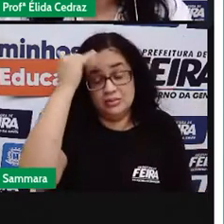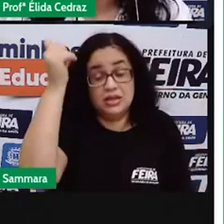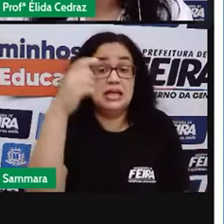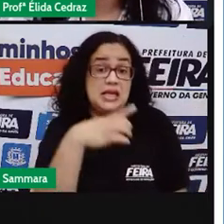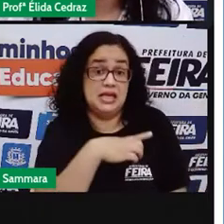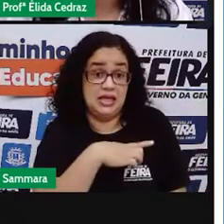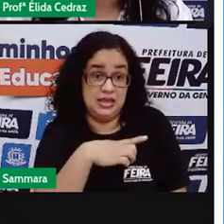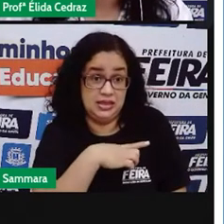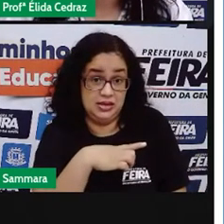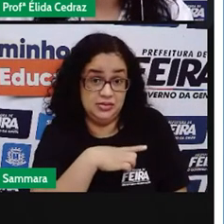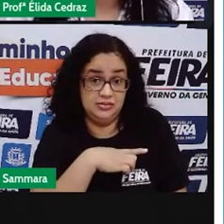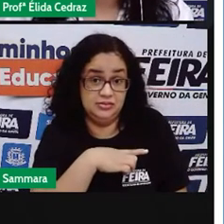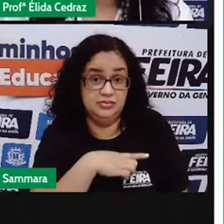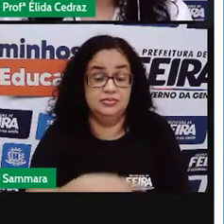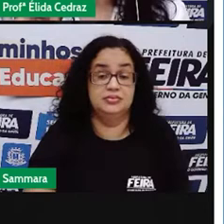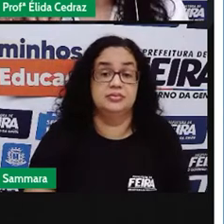tem ali.